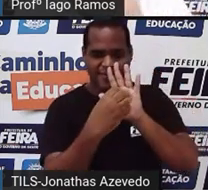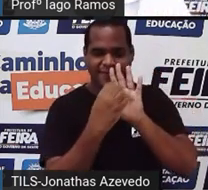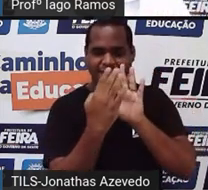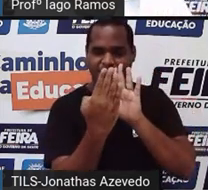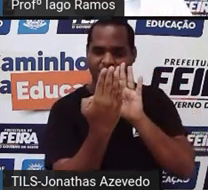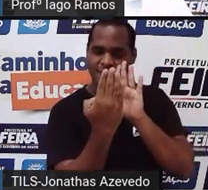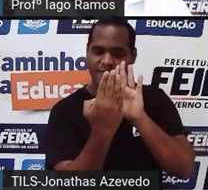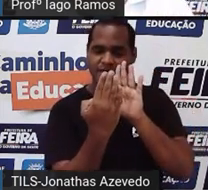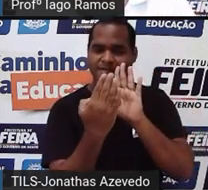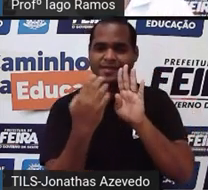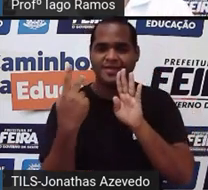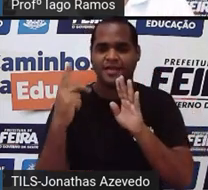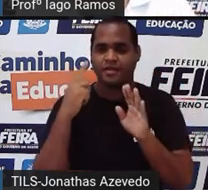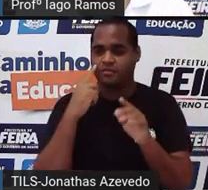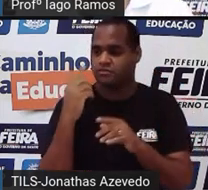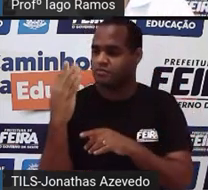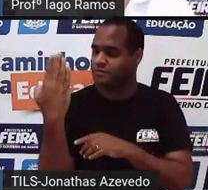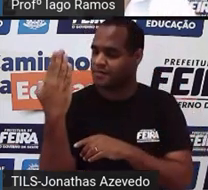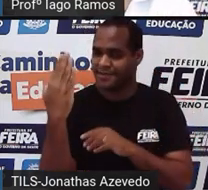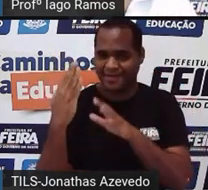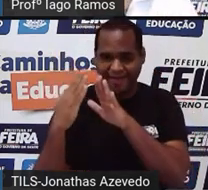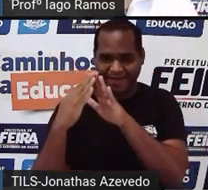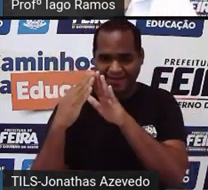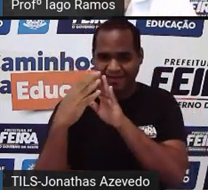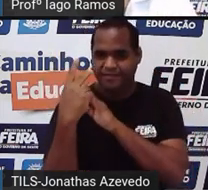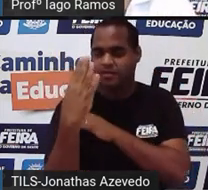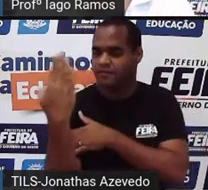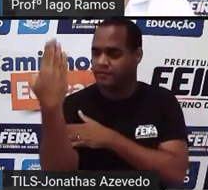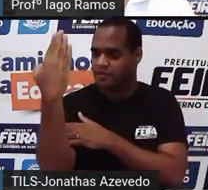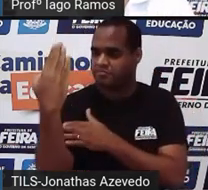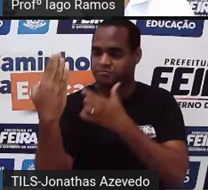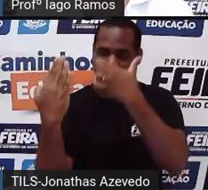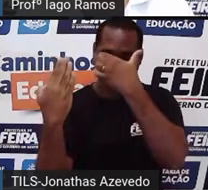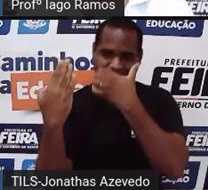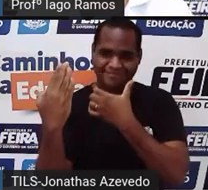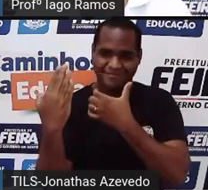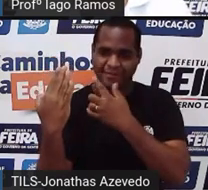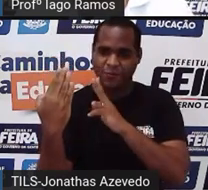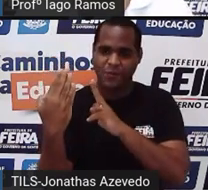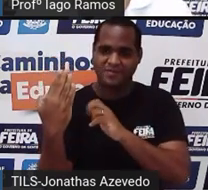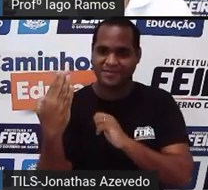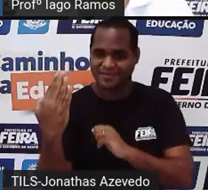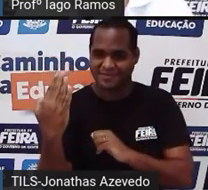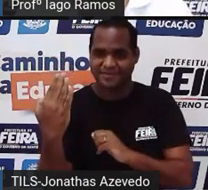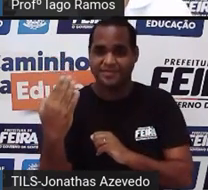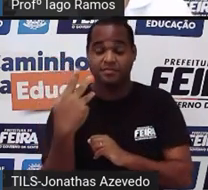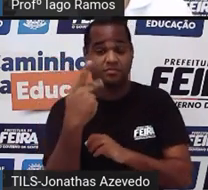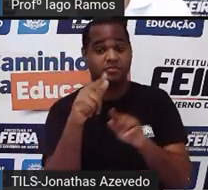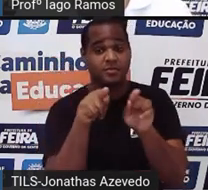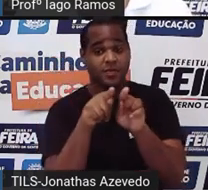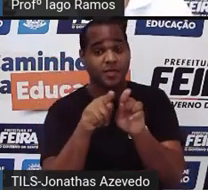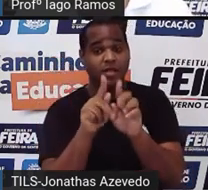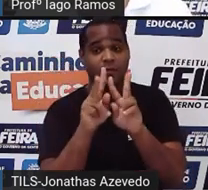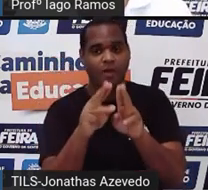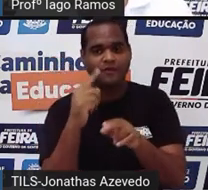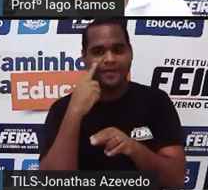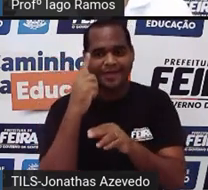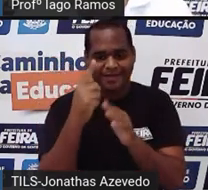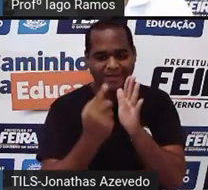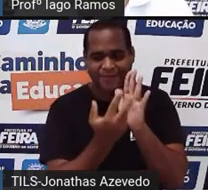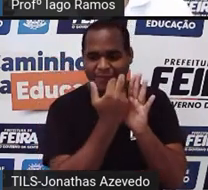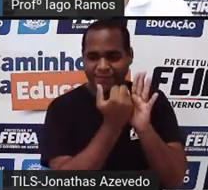a frente dela quando você se olha no espelho você vê a sua frente o seu rosto então imagine essa figura aqui de cima